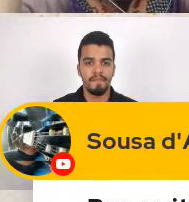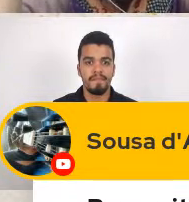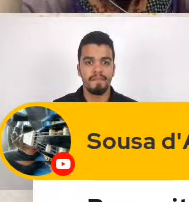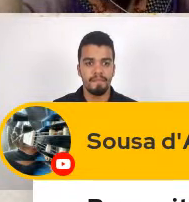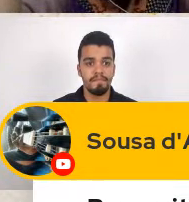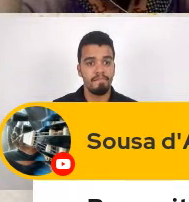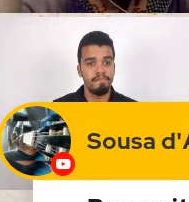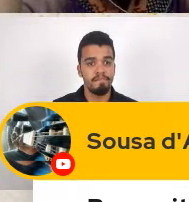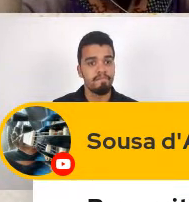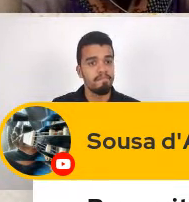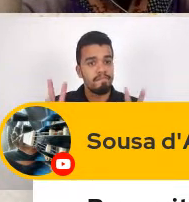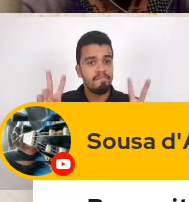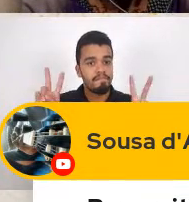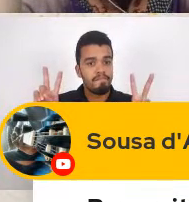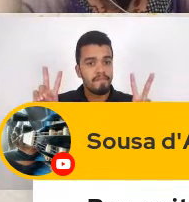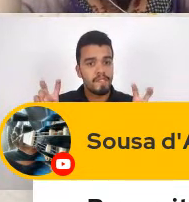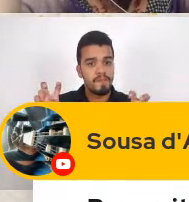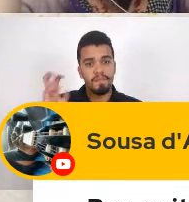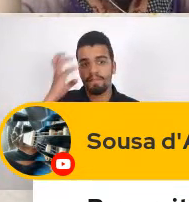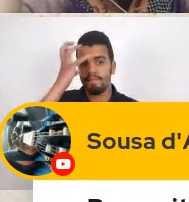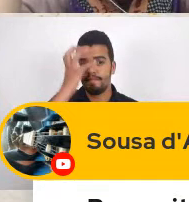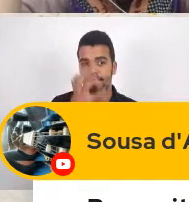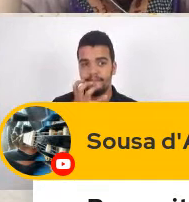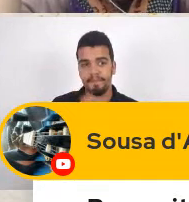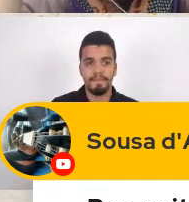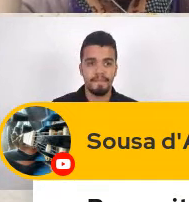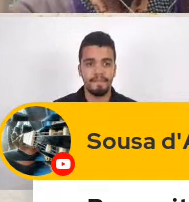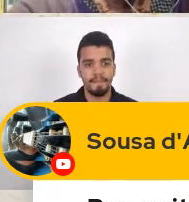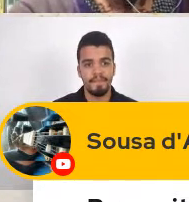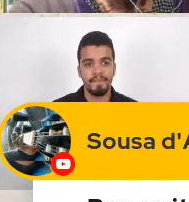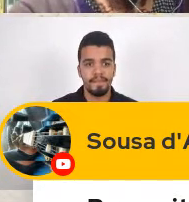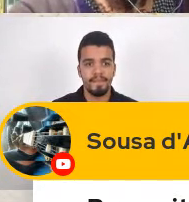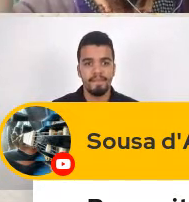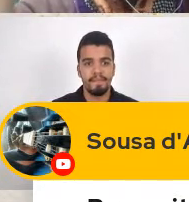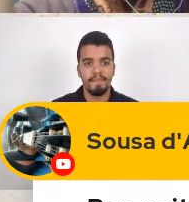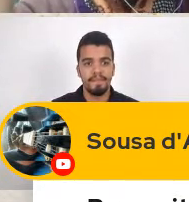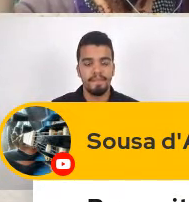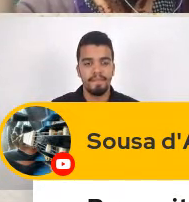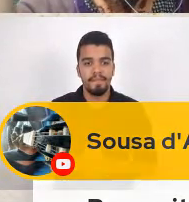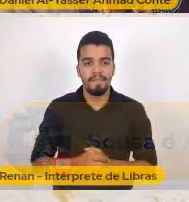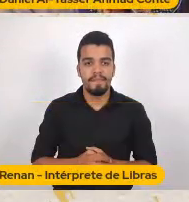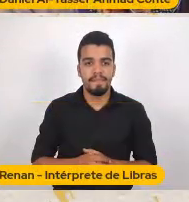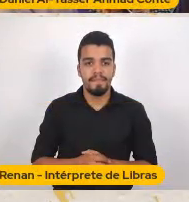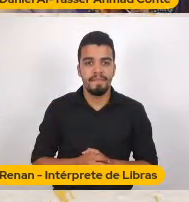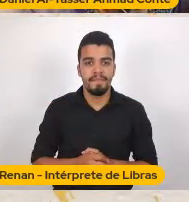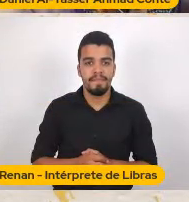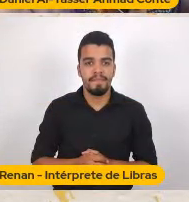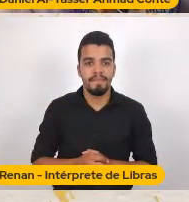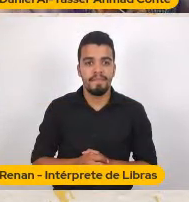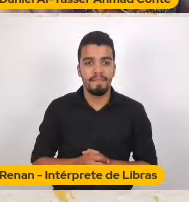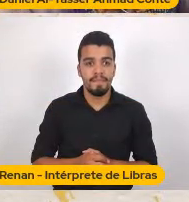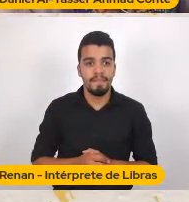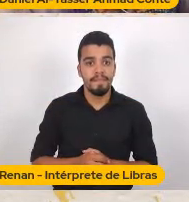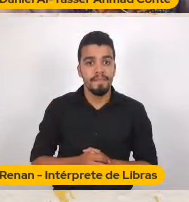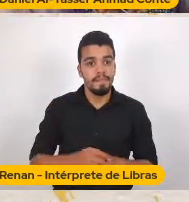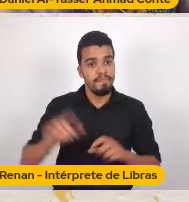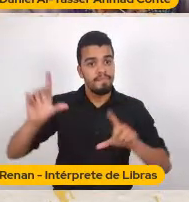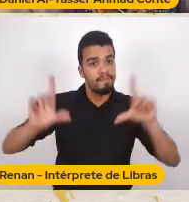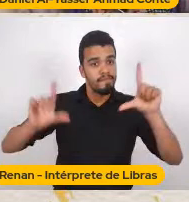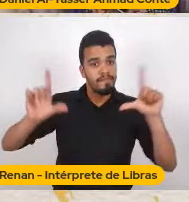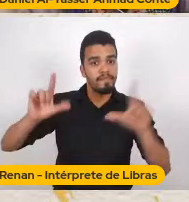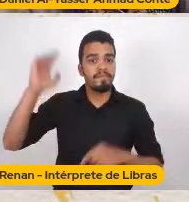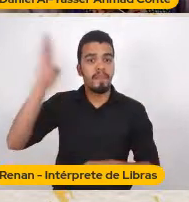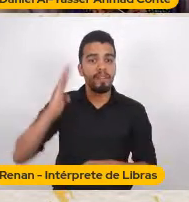isso A gente tem Em 1941 A televisão A no Brasil Começou em 1950 Mas em